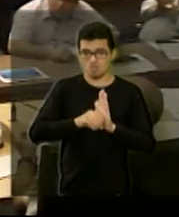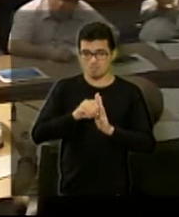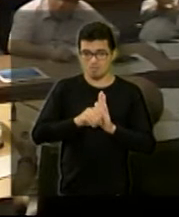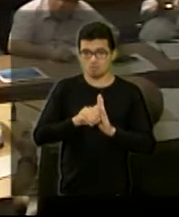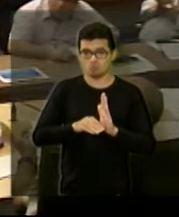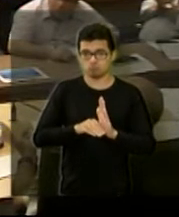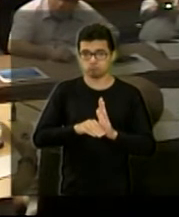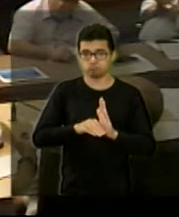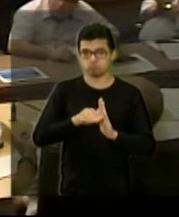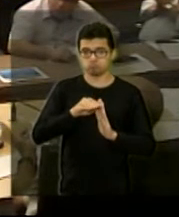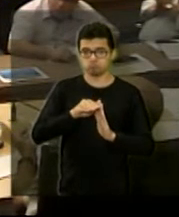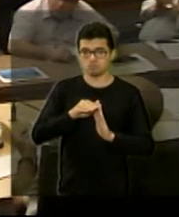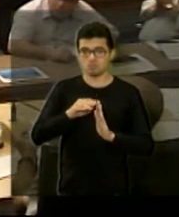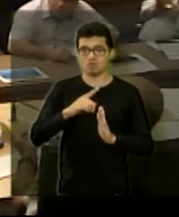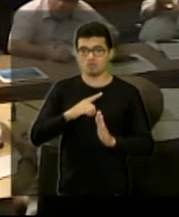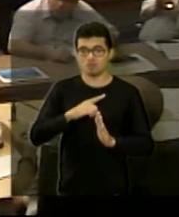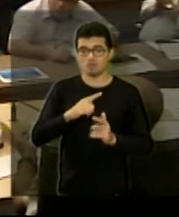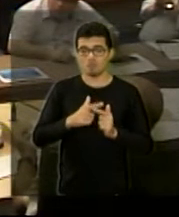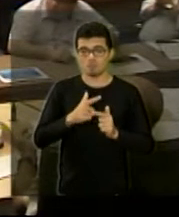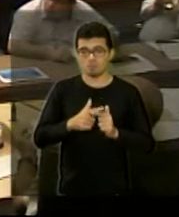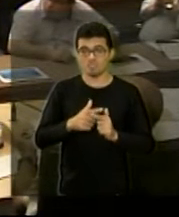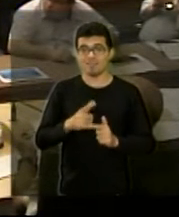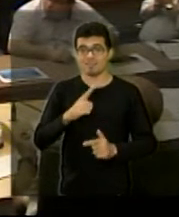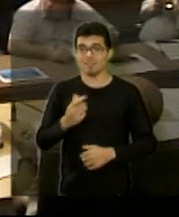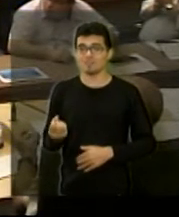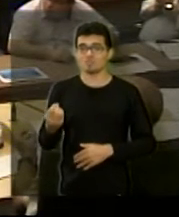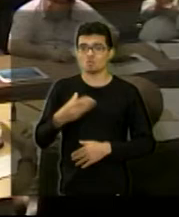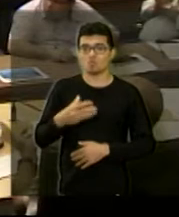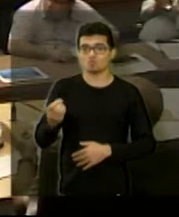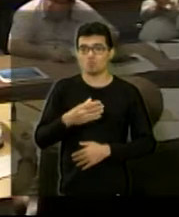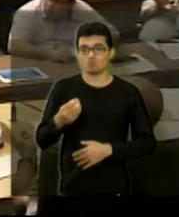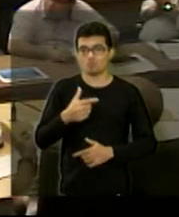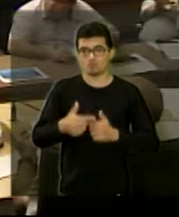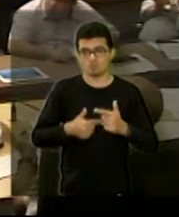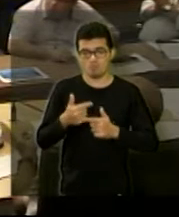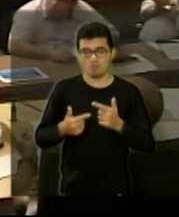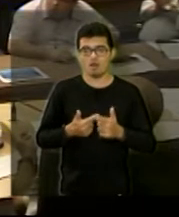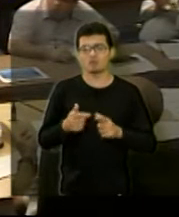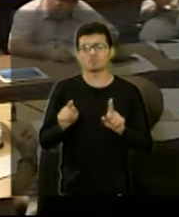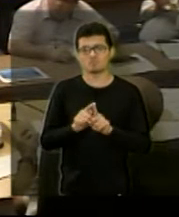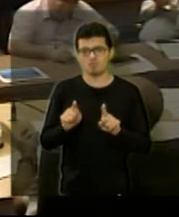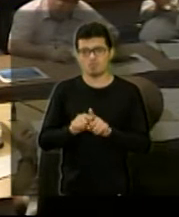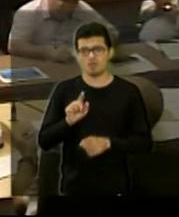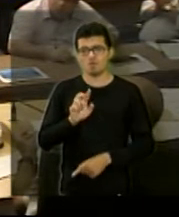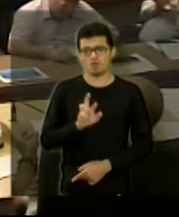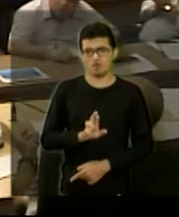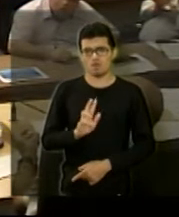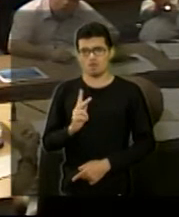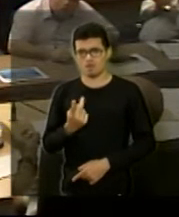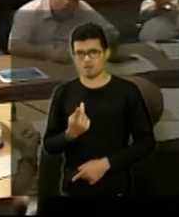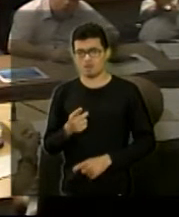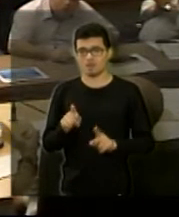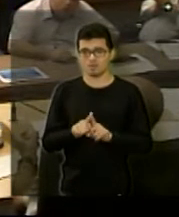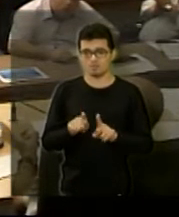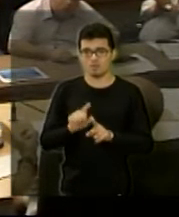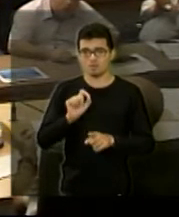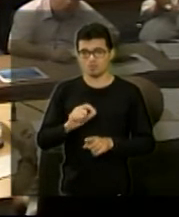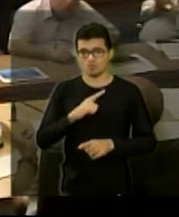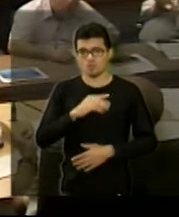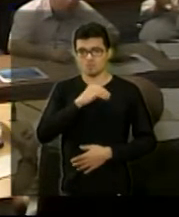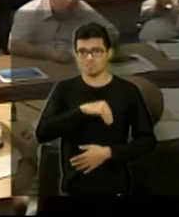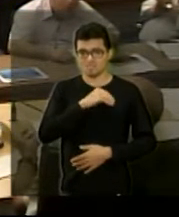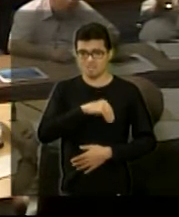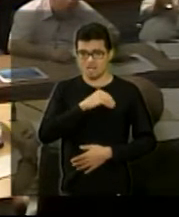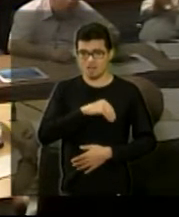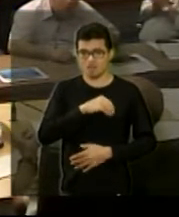para que contemple esses novos serviços, inclusive o RH também, e a reposição salarial dos